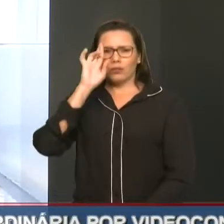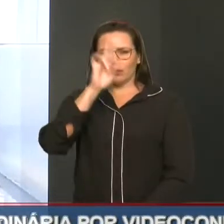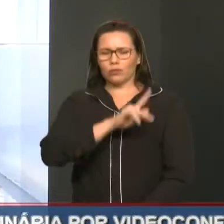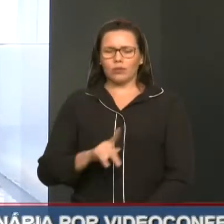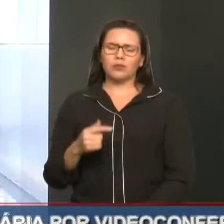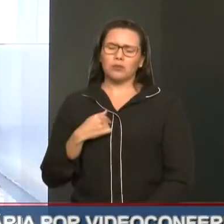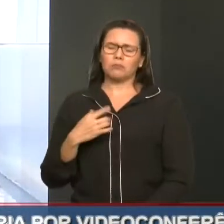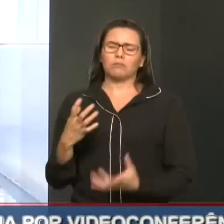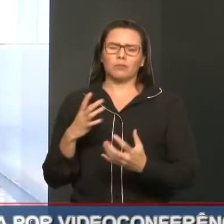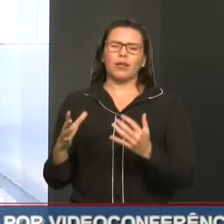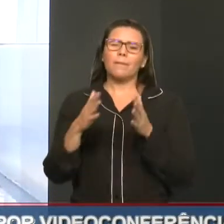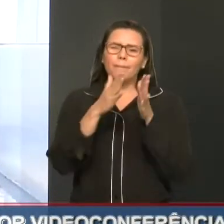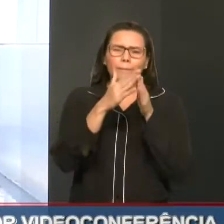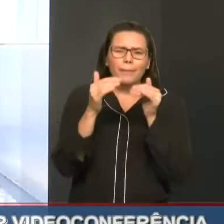eu voto é sim.